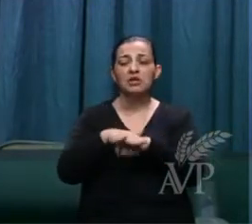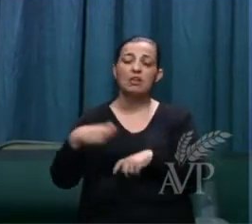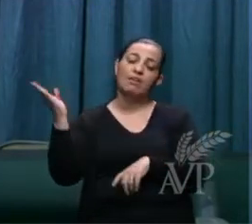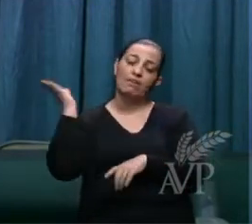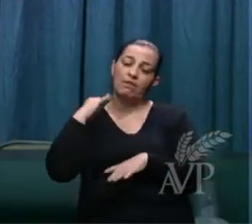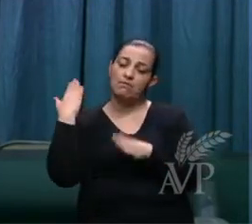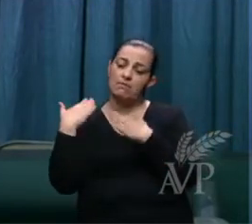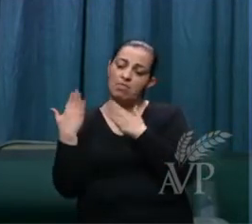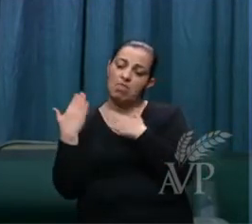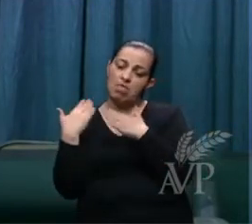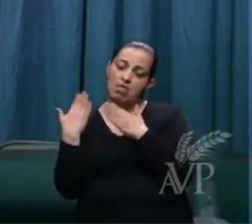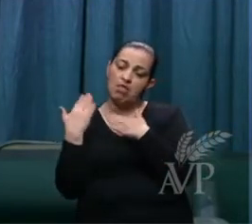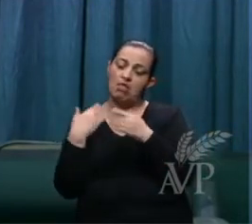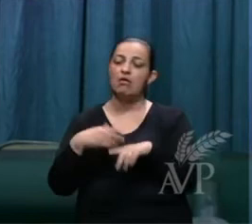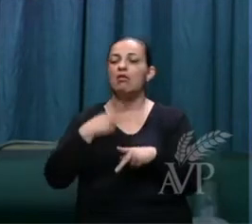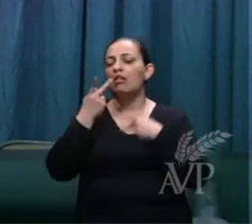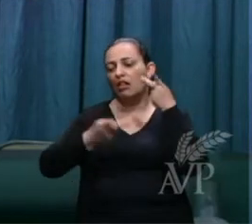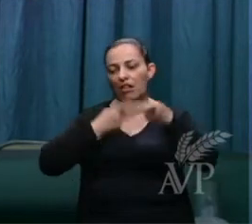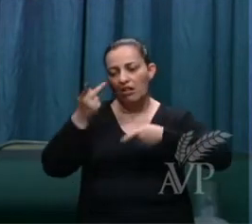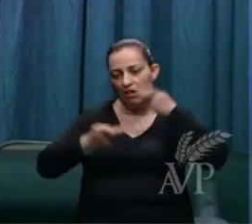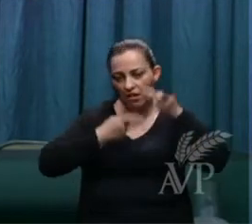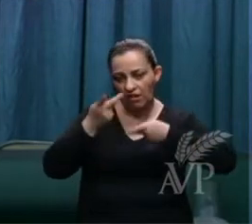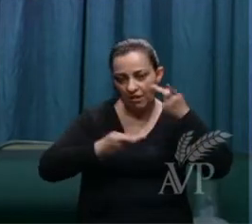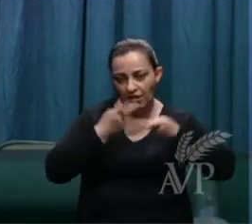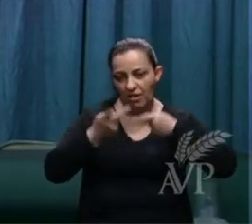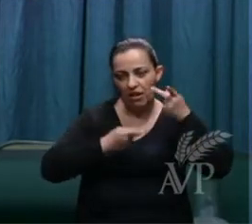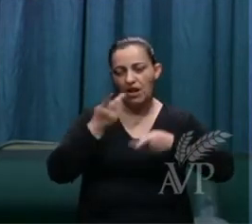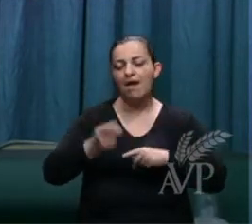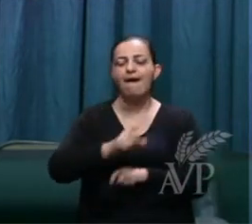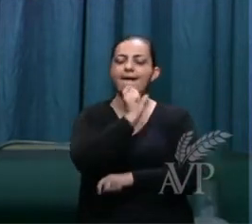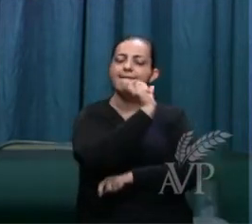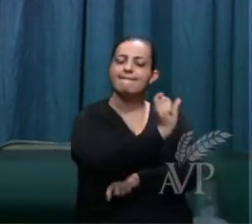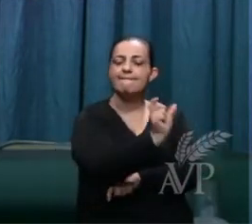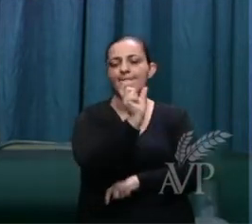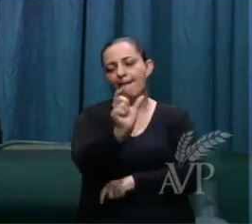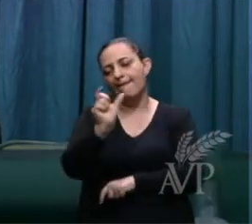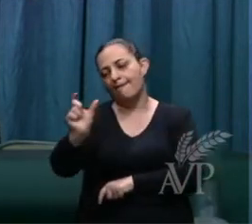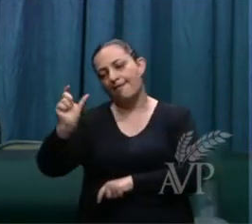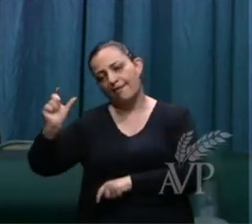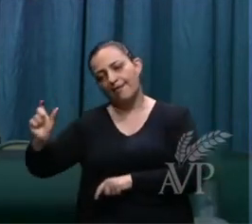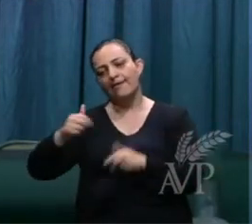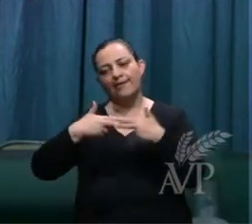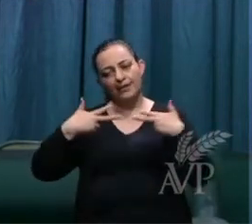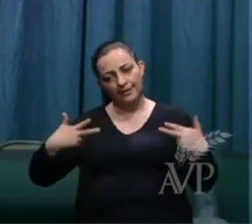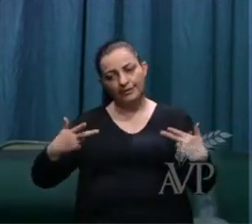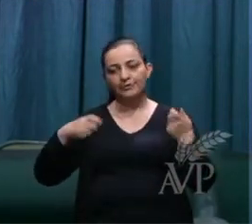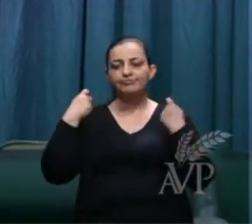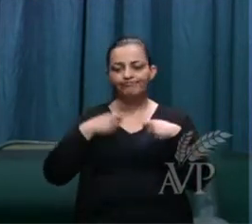demais, cada palavra ociosa, cada coisa.